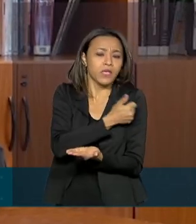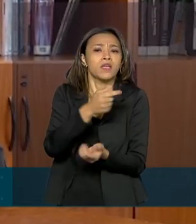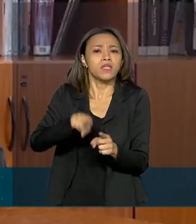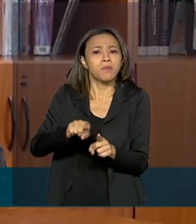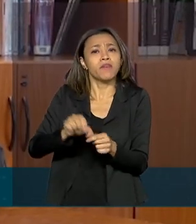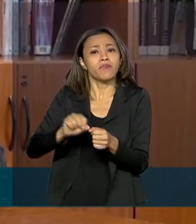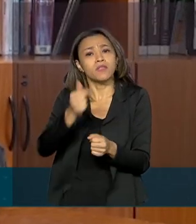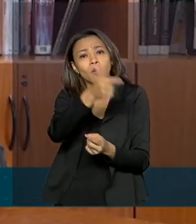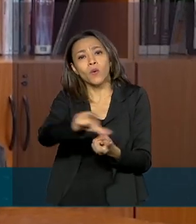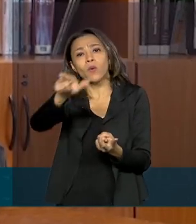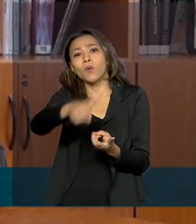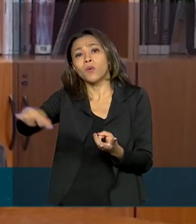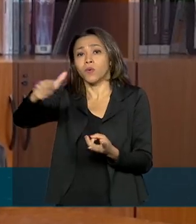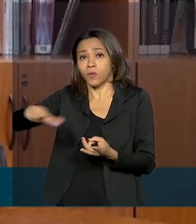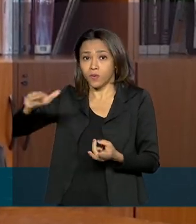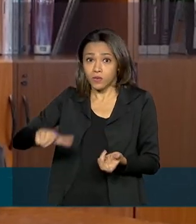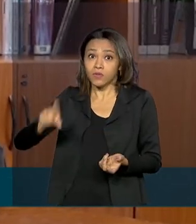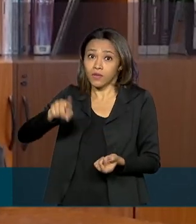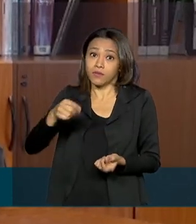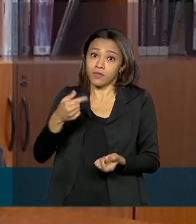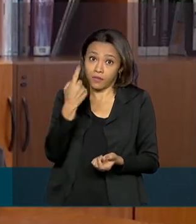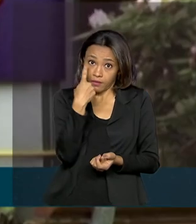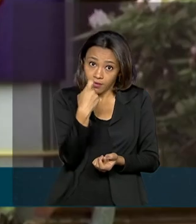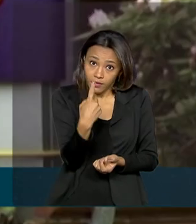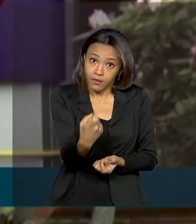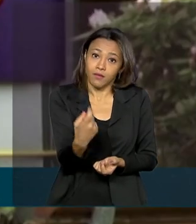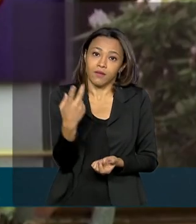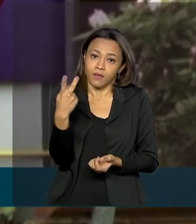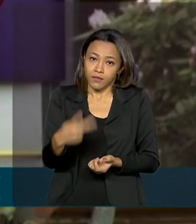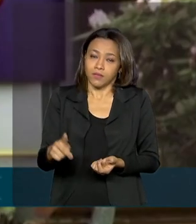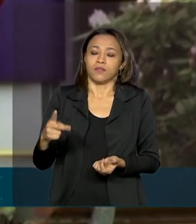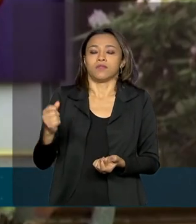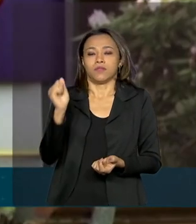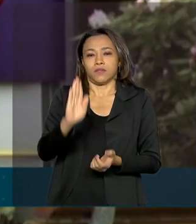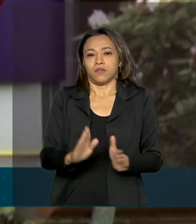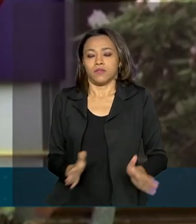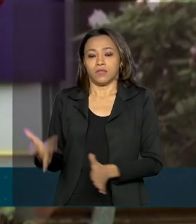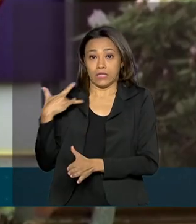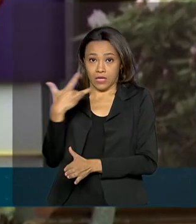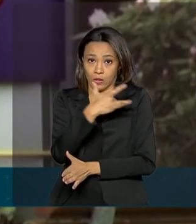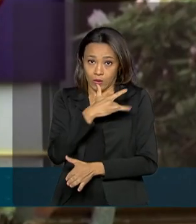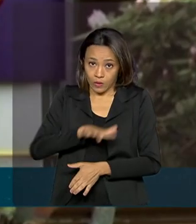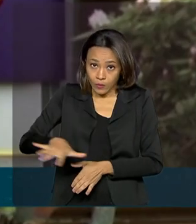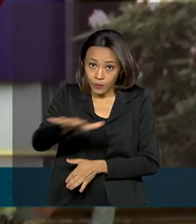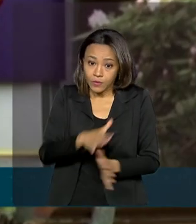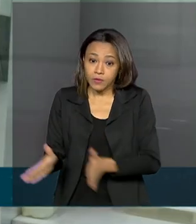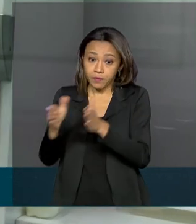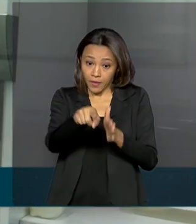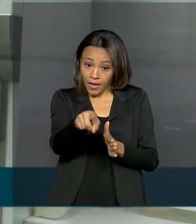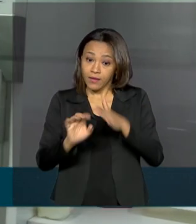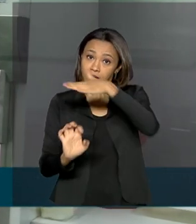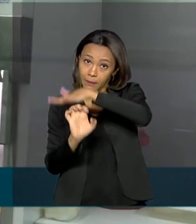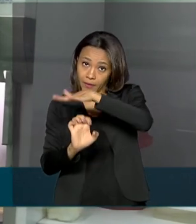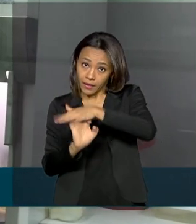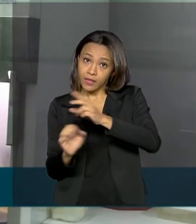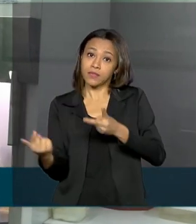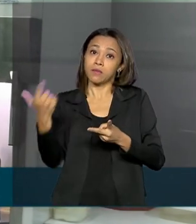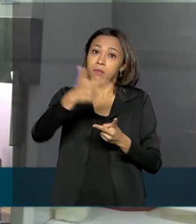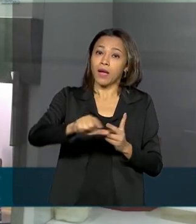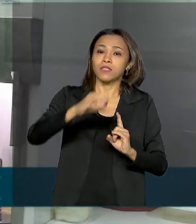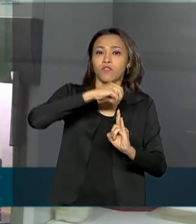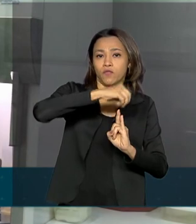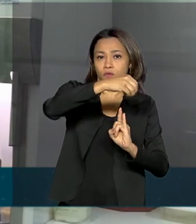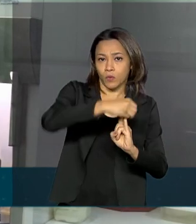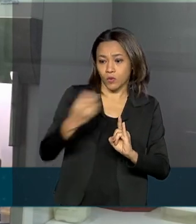que sejam de interesse da saúde pública. O contrato entre a empresa AstraZeneca e a Fiocruz prevê